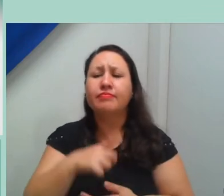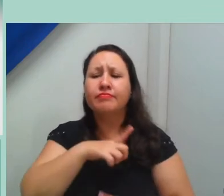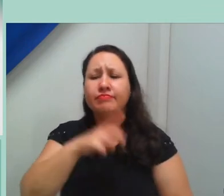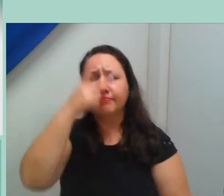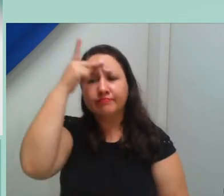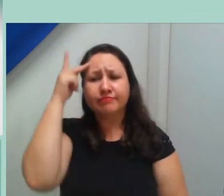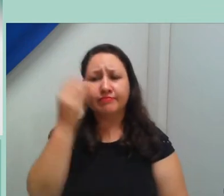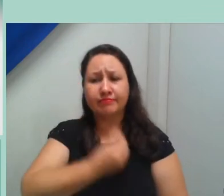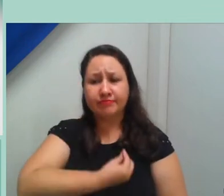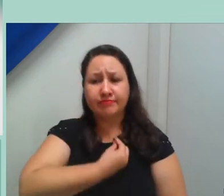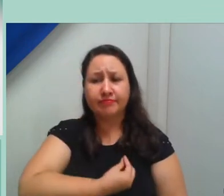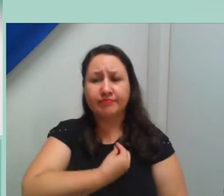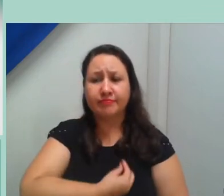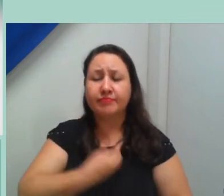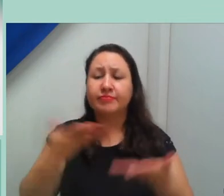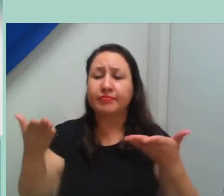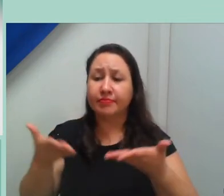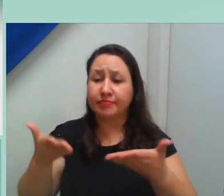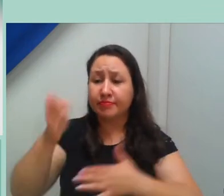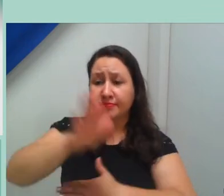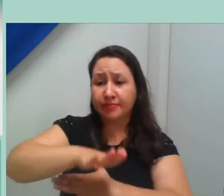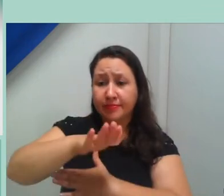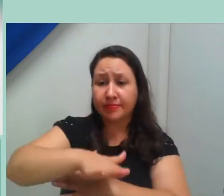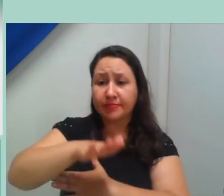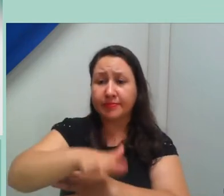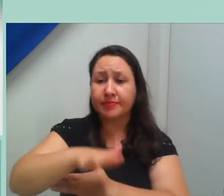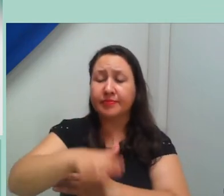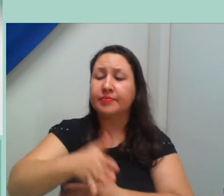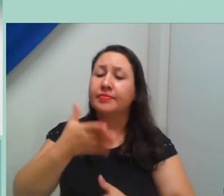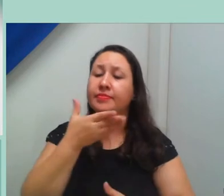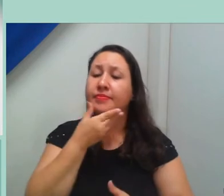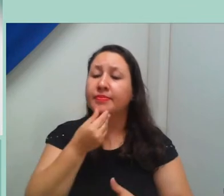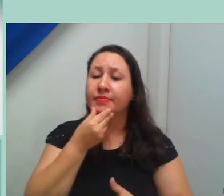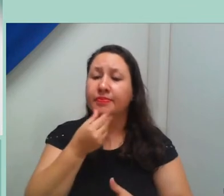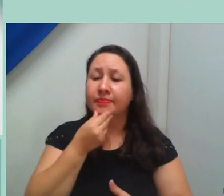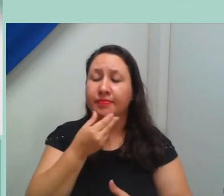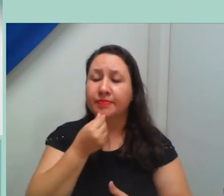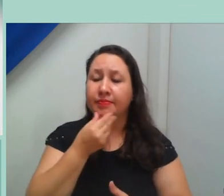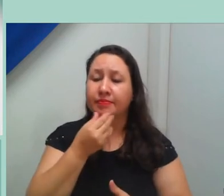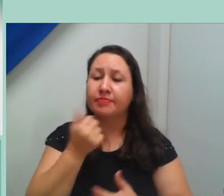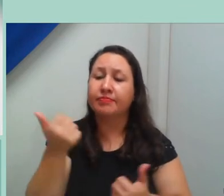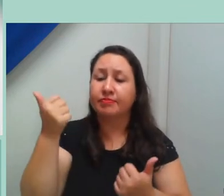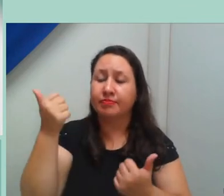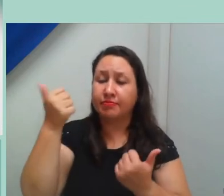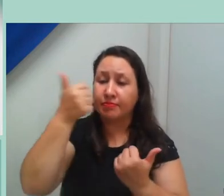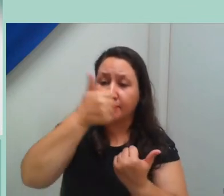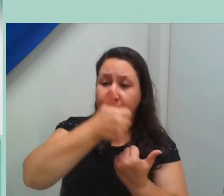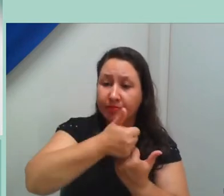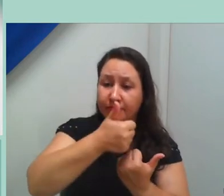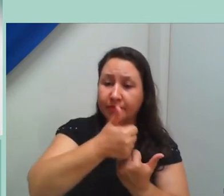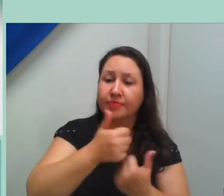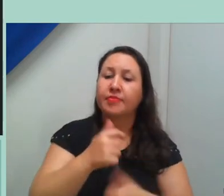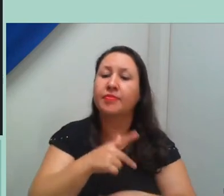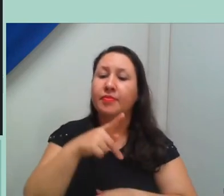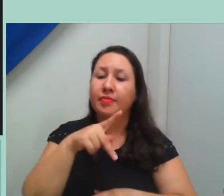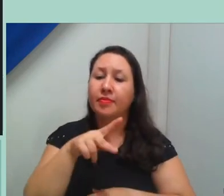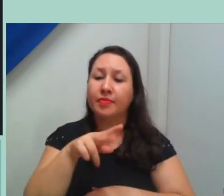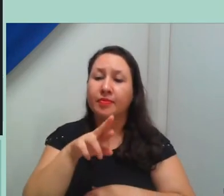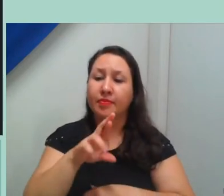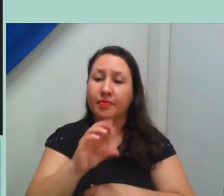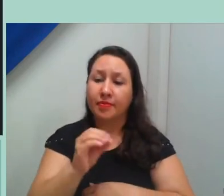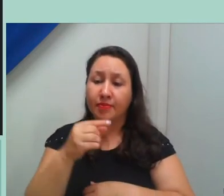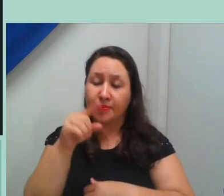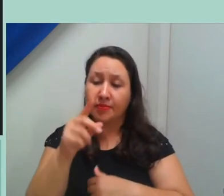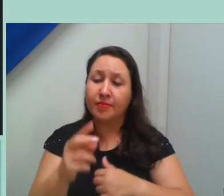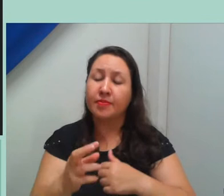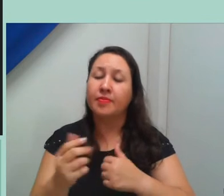hoje neste evento, o pró-reitor de Planejamento e Desenvolvimento Institucional, o Biracida Silva Dantas, neste